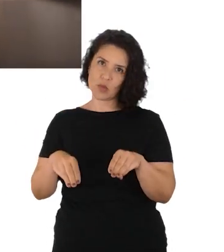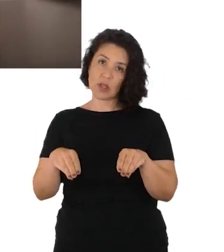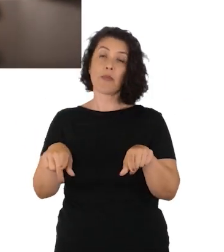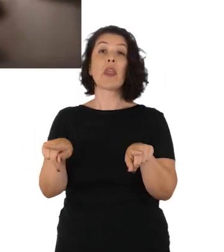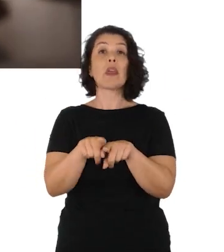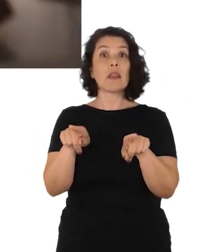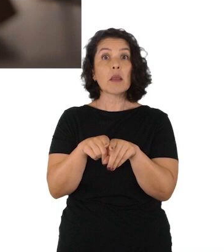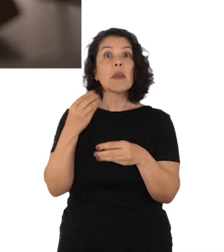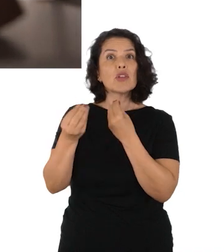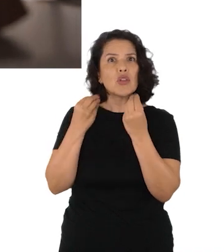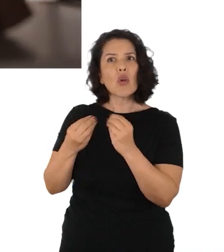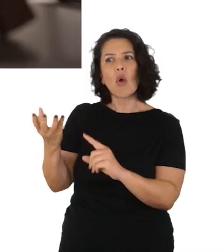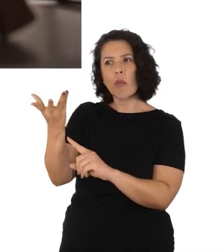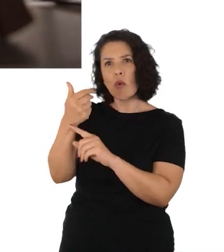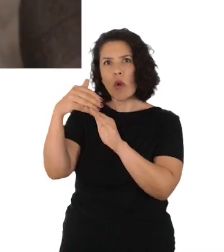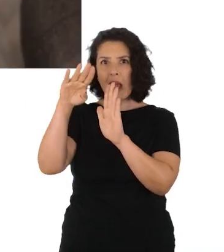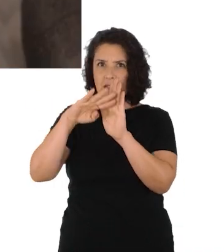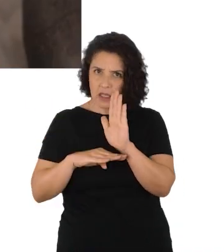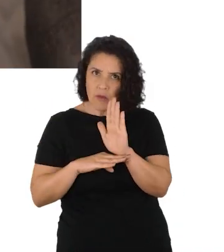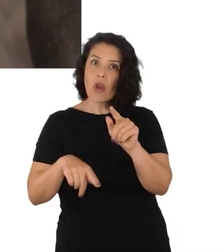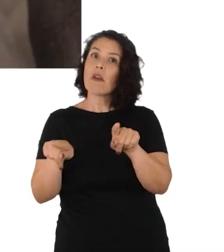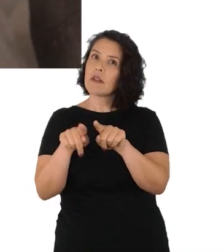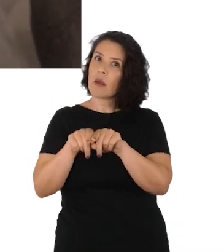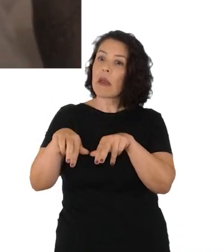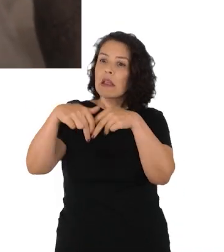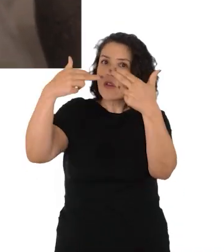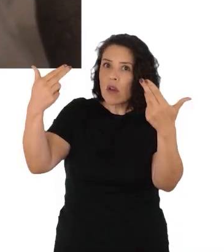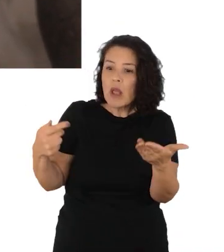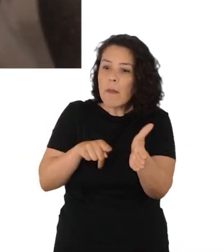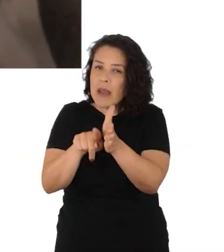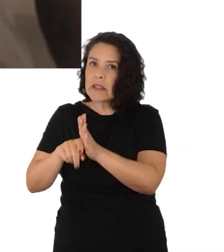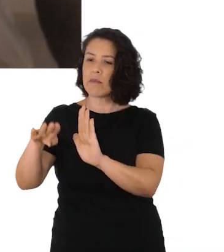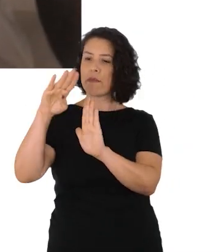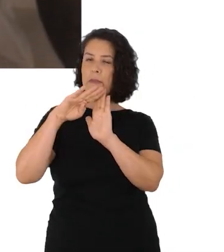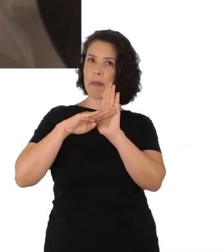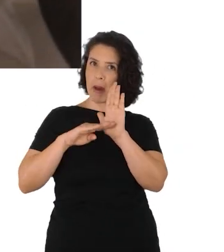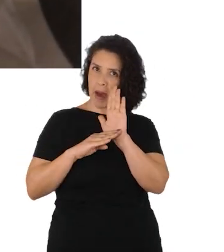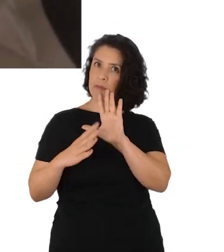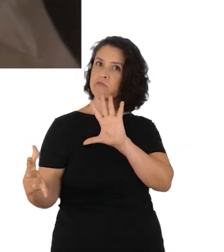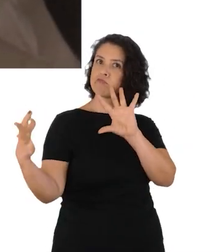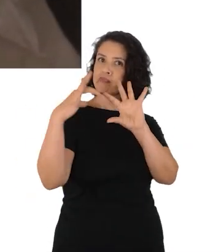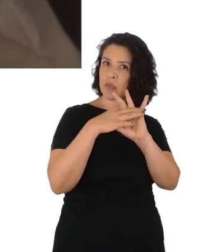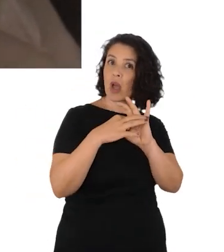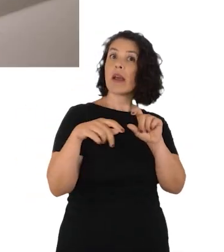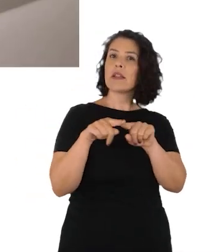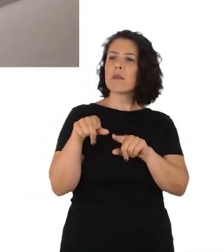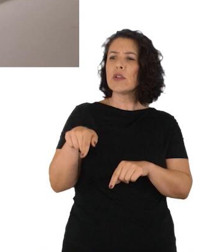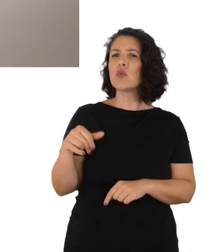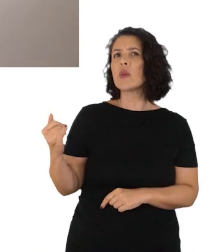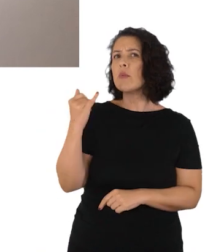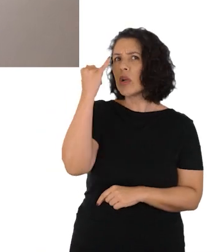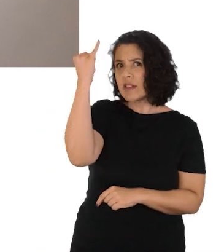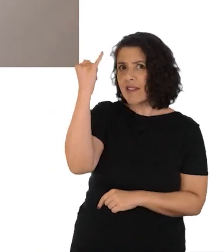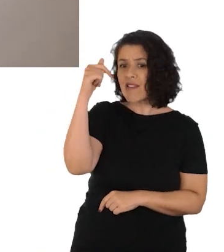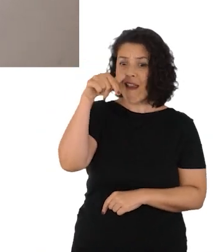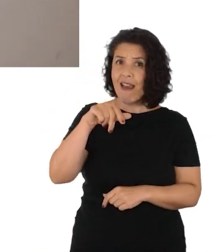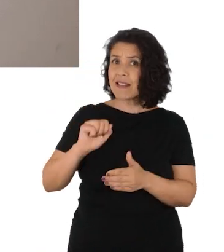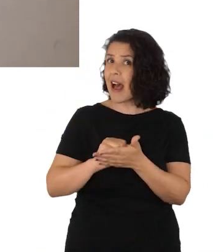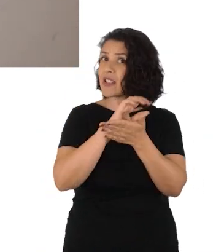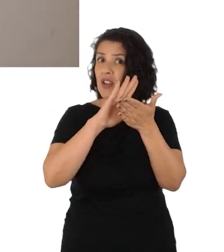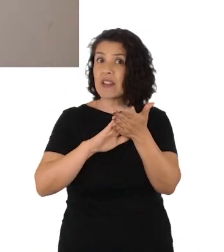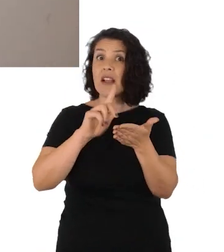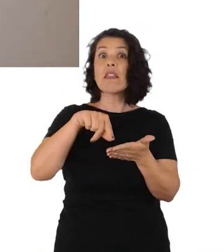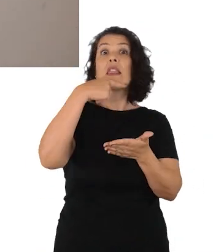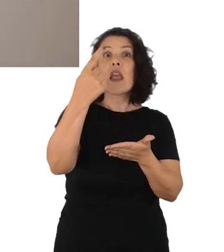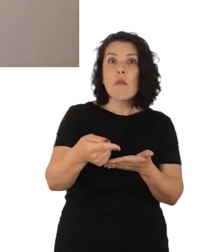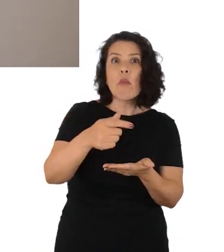E assim como também resultou na organização expressiva do acervo bibliográfico e etnográfico e por sua